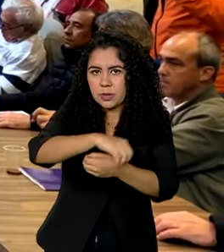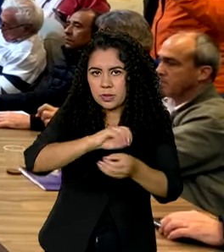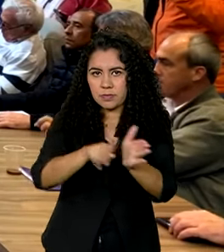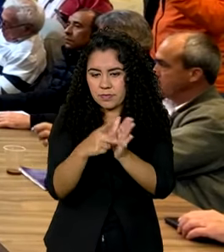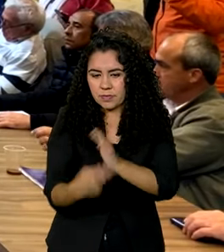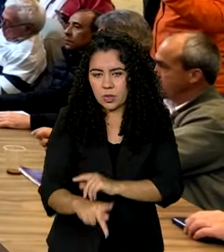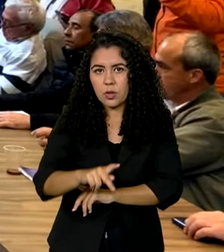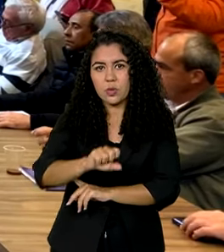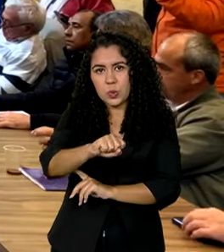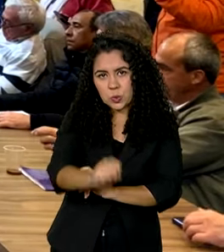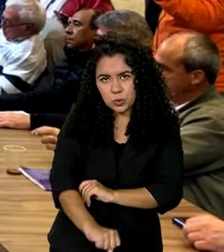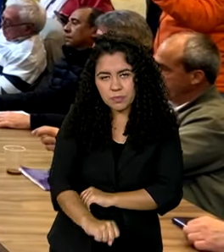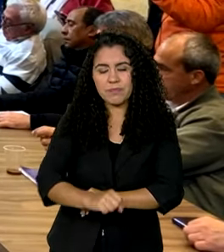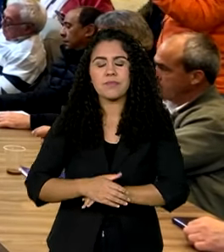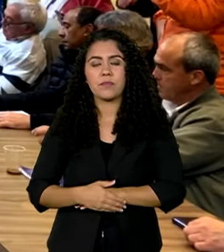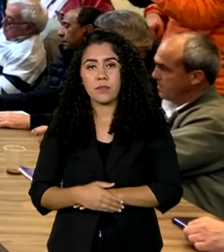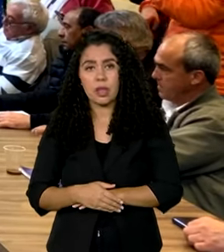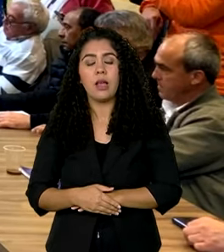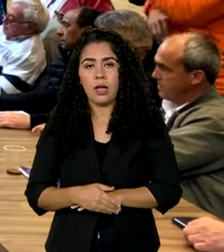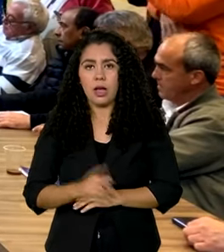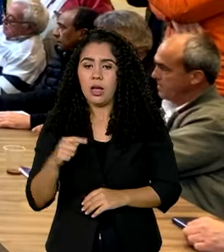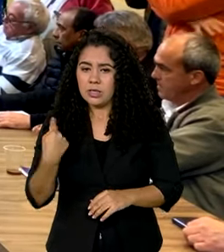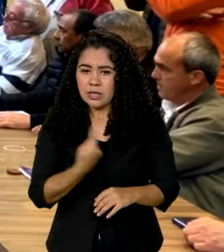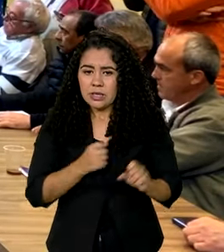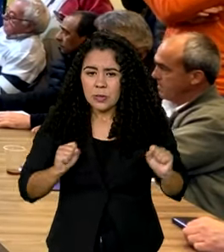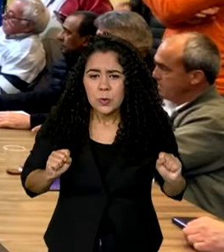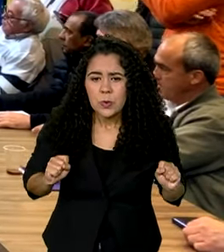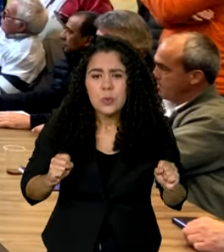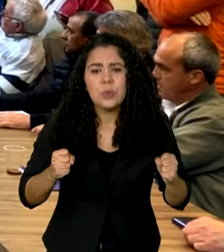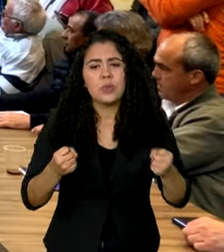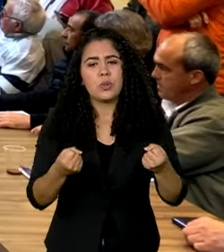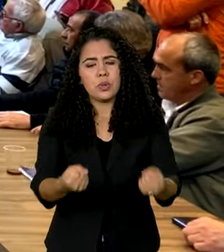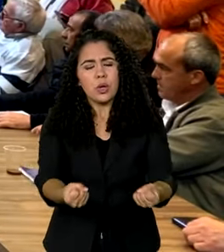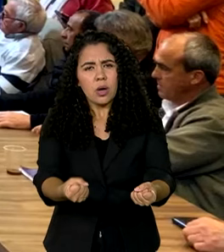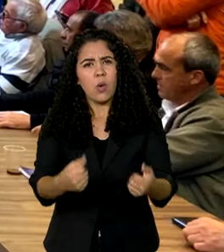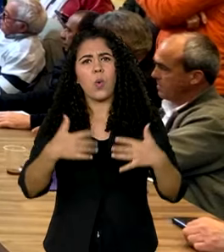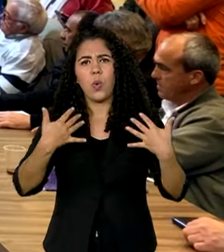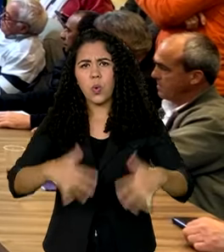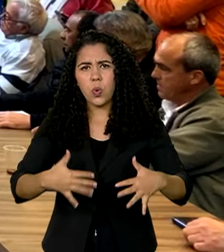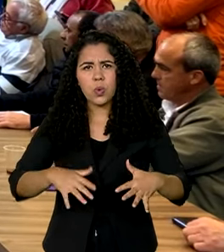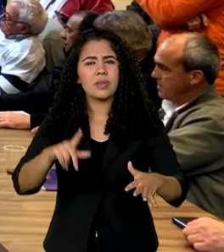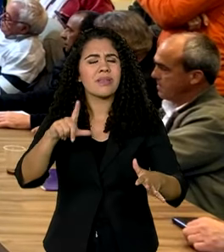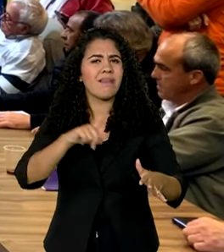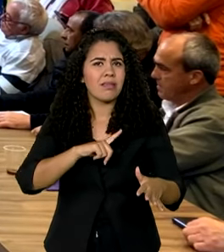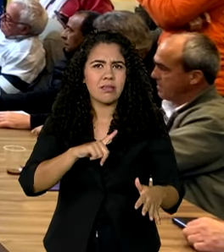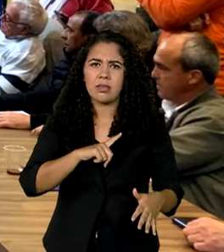Nós temos hoje um esforço que envolve aí praticamente todo o governo.